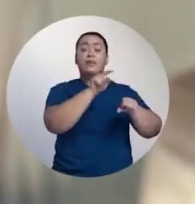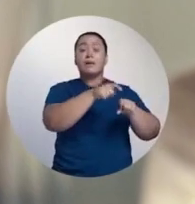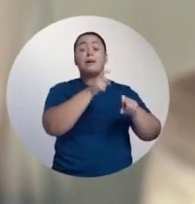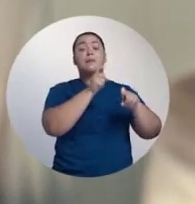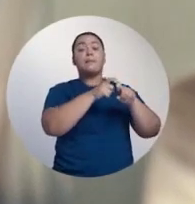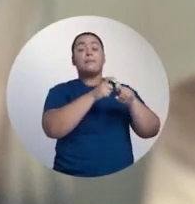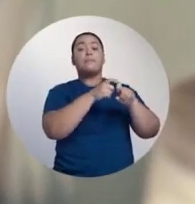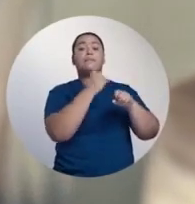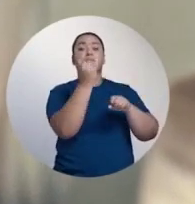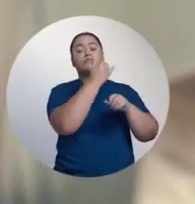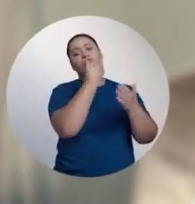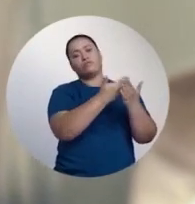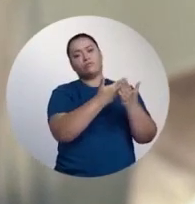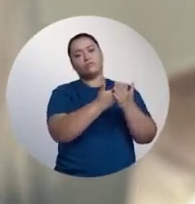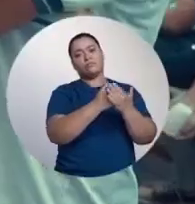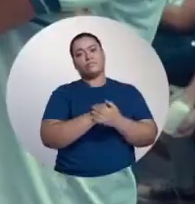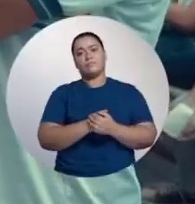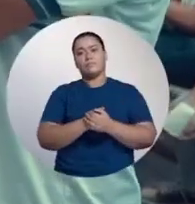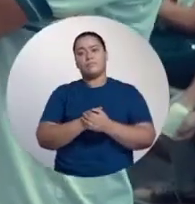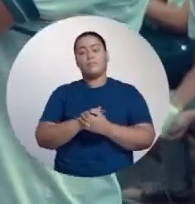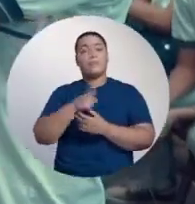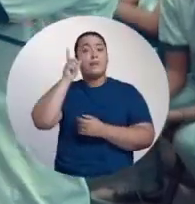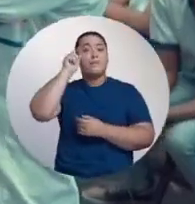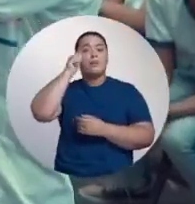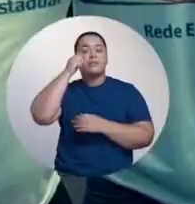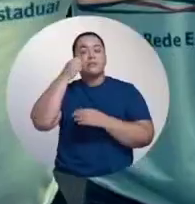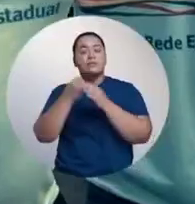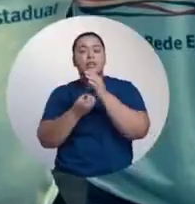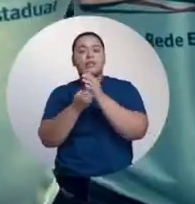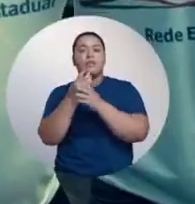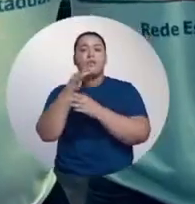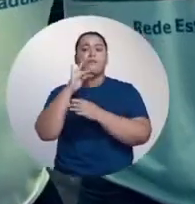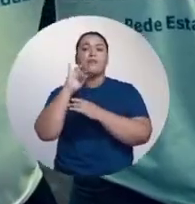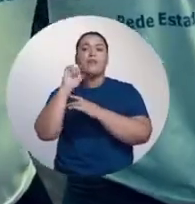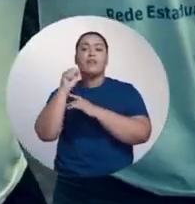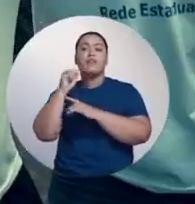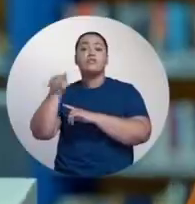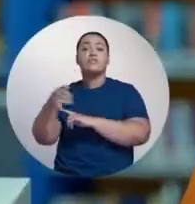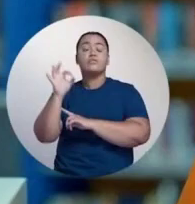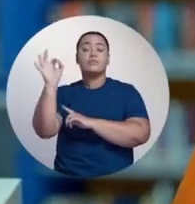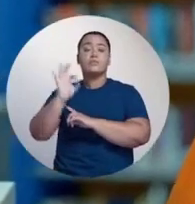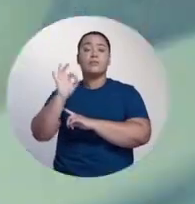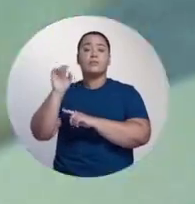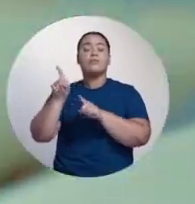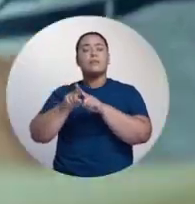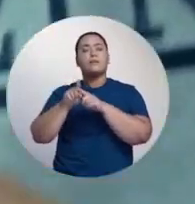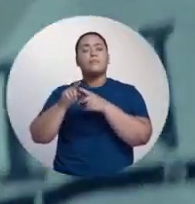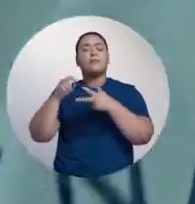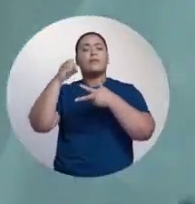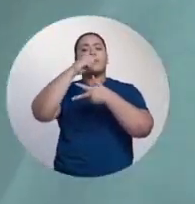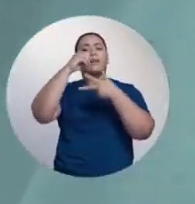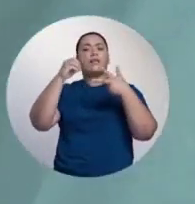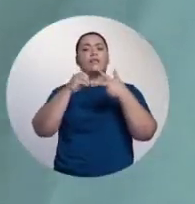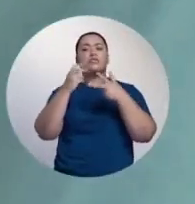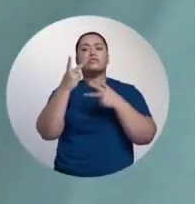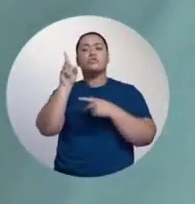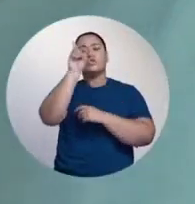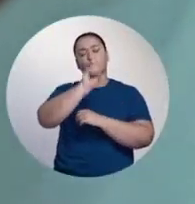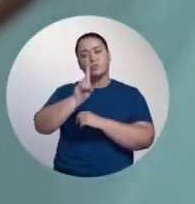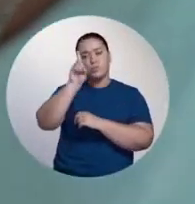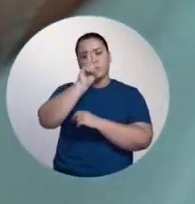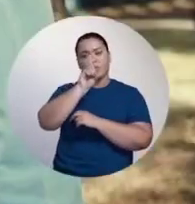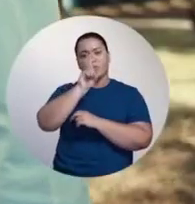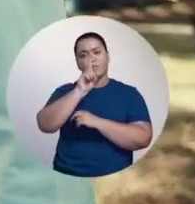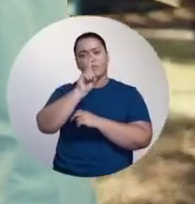Que é uma matéria importante Pra medicina Mendonça criou o Fies Com juros zero E implantou o Enem Com provas Em dois finais de